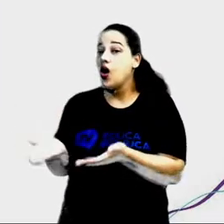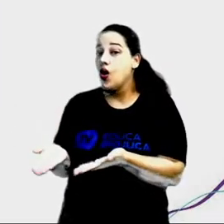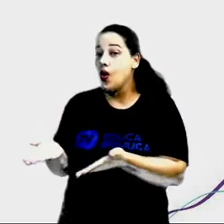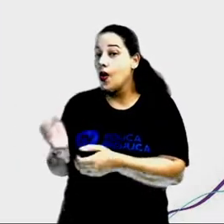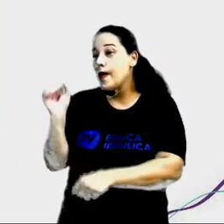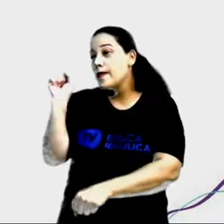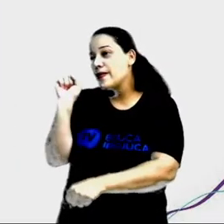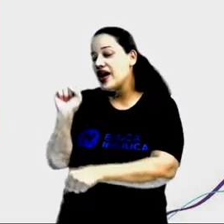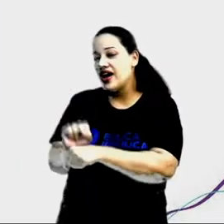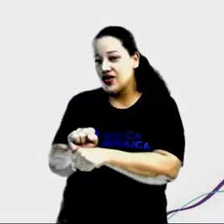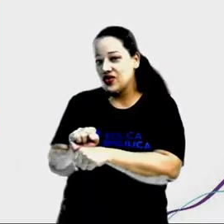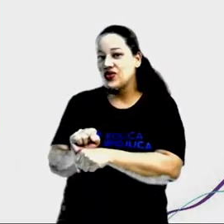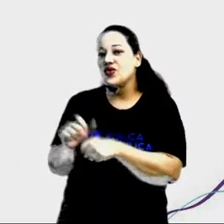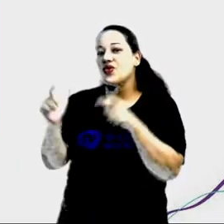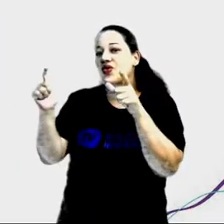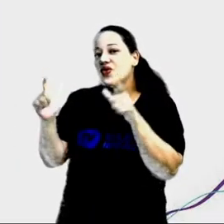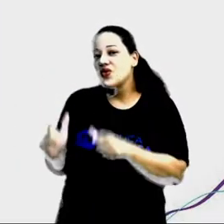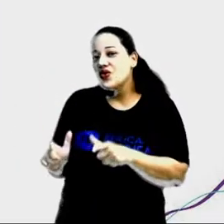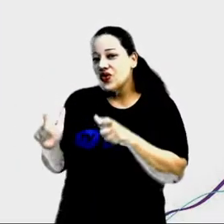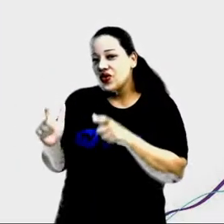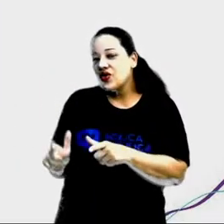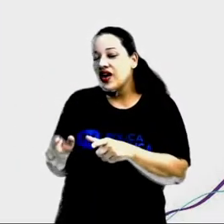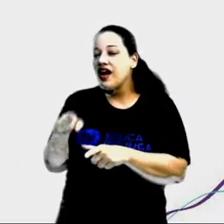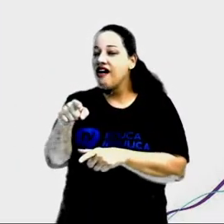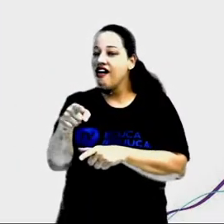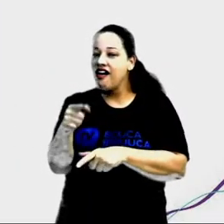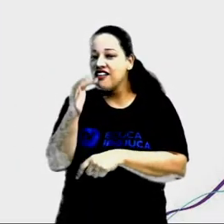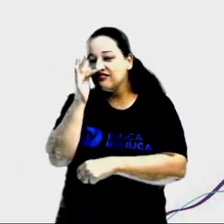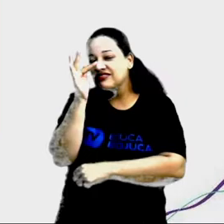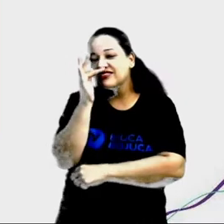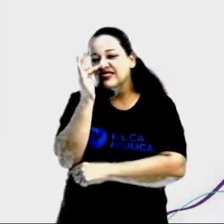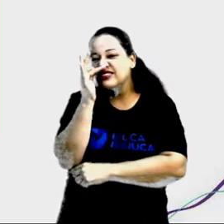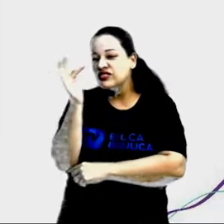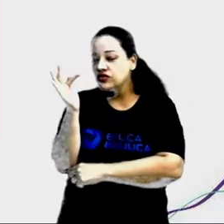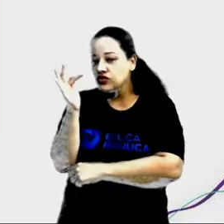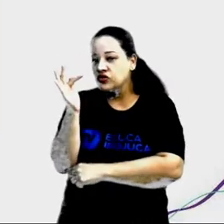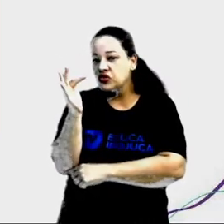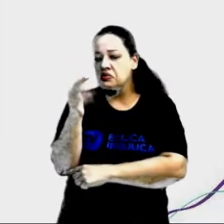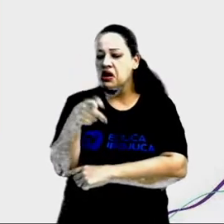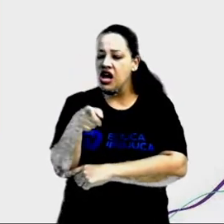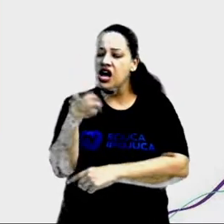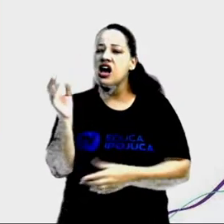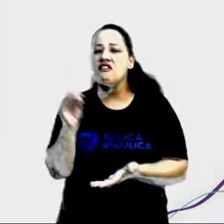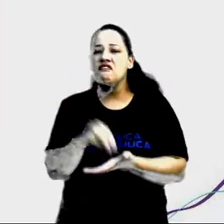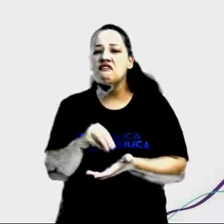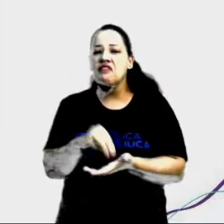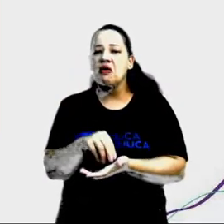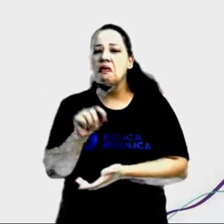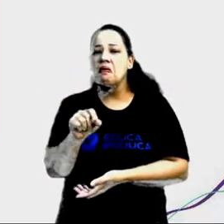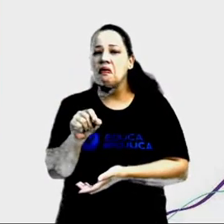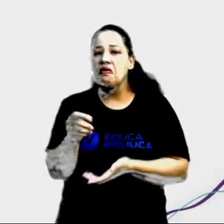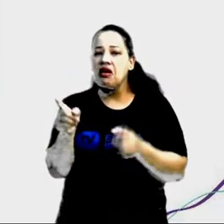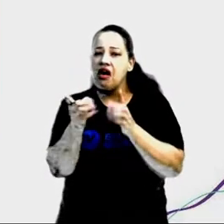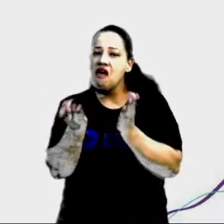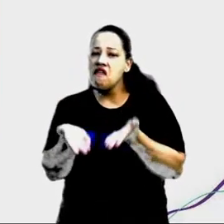floricultura. Parece que está faltando um vaso. O que será que o homem fez?